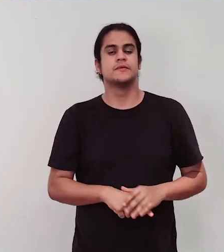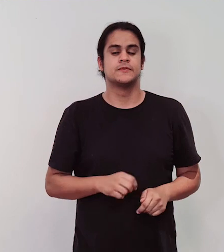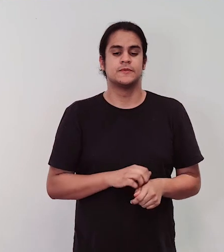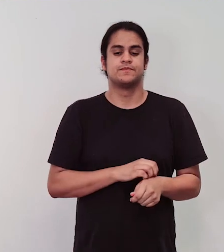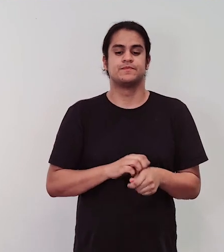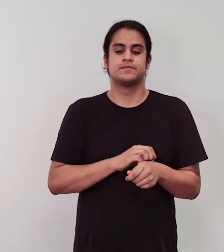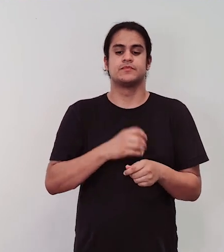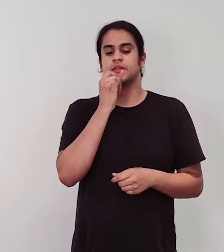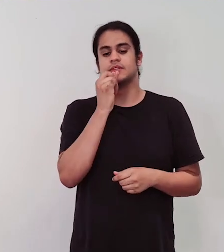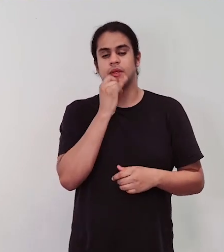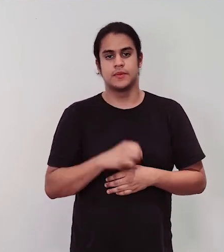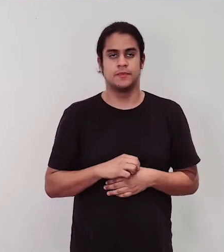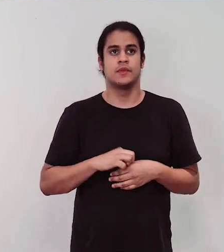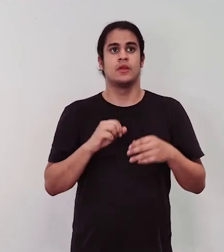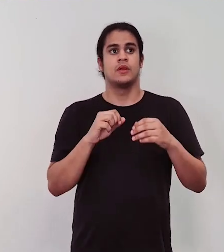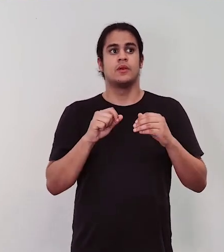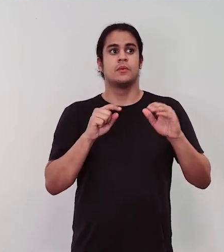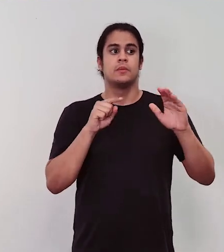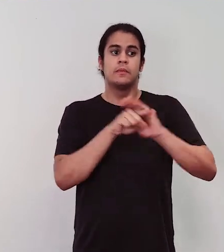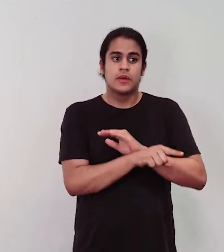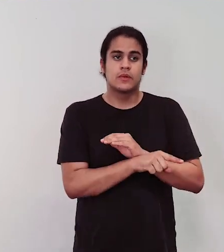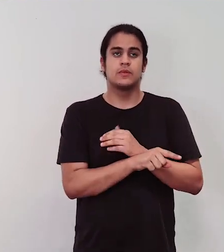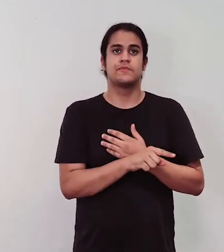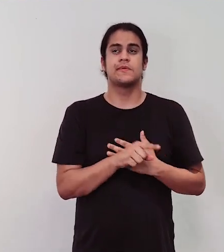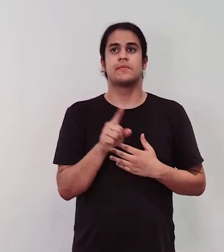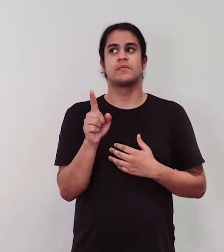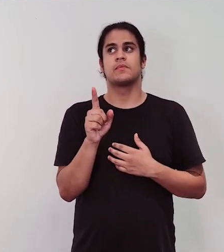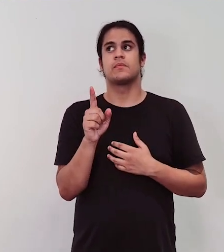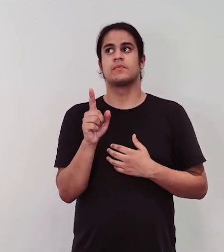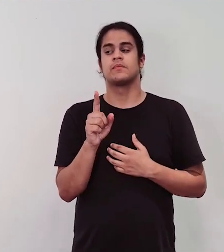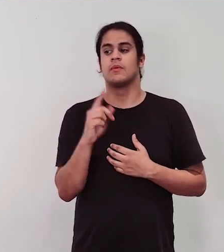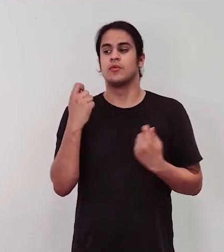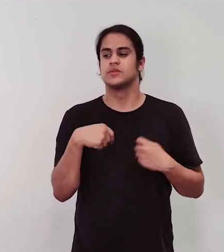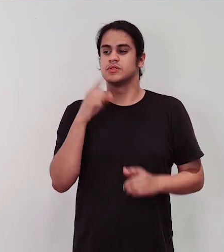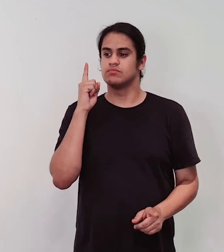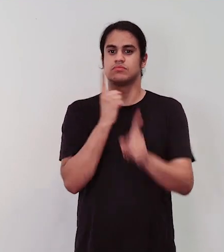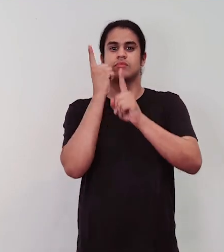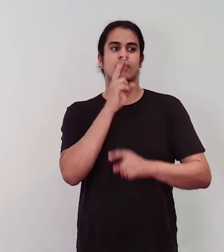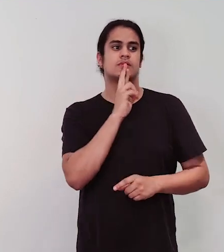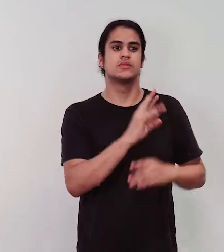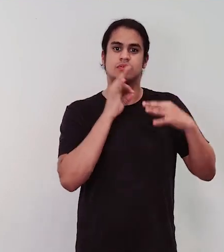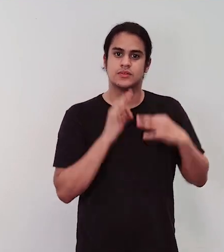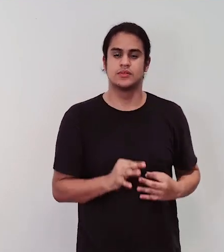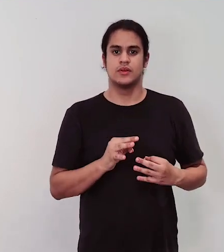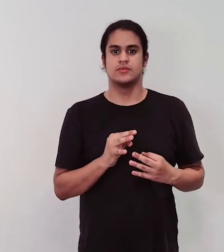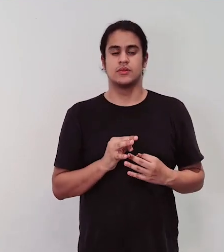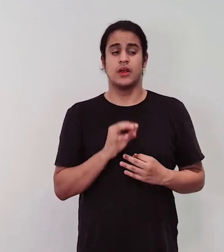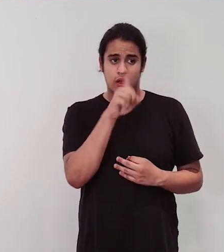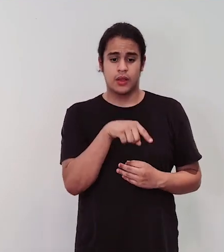como a pergunta pode ser não para encontrar uma resposta, mas para encontrar